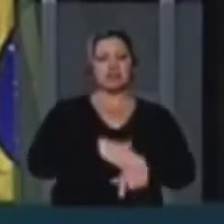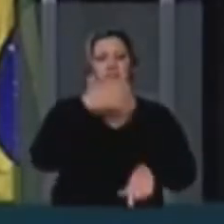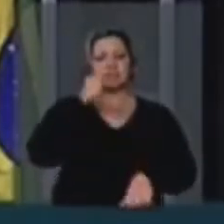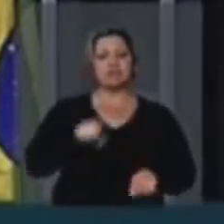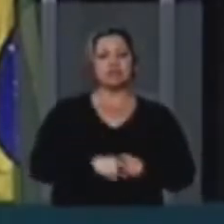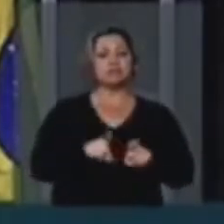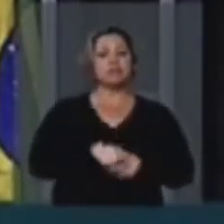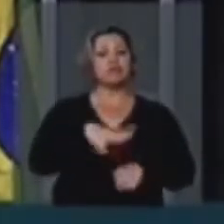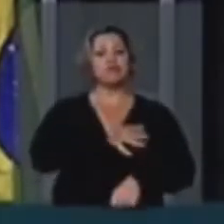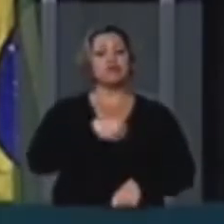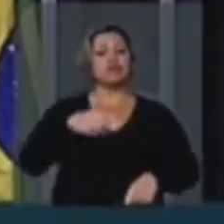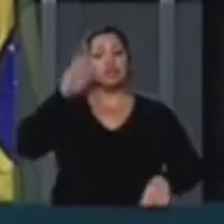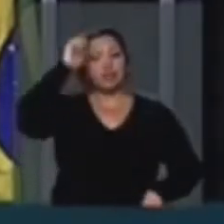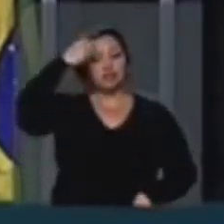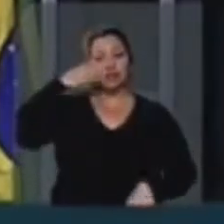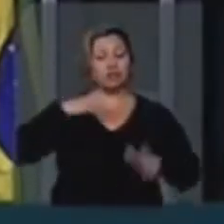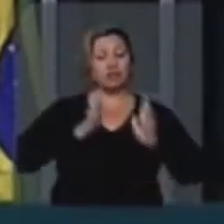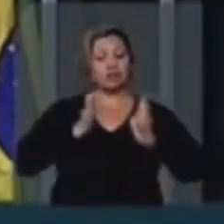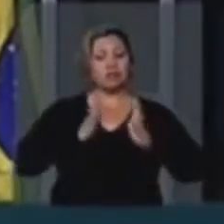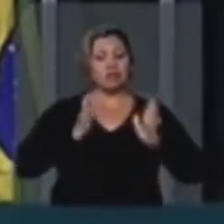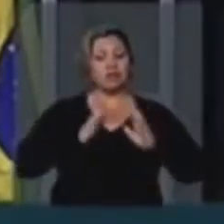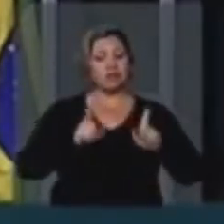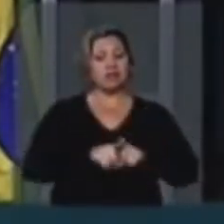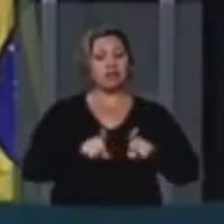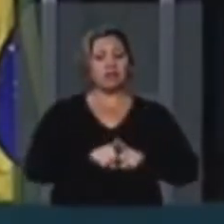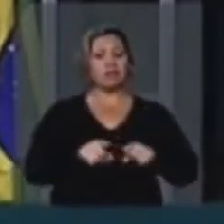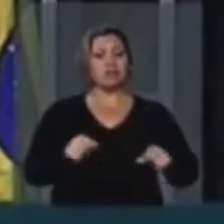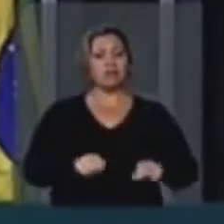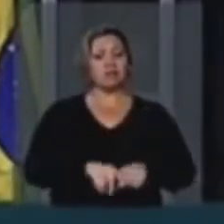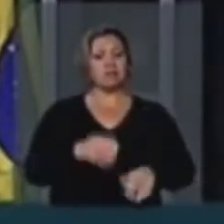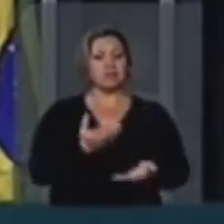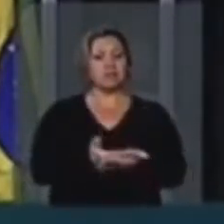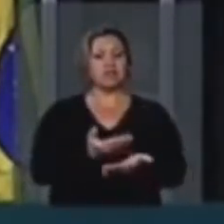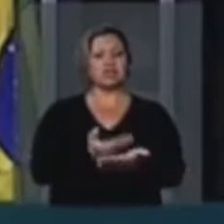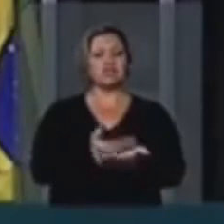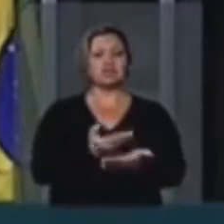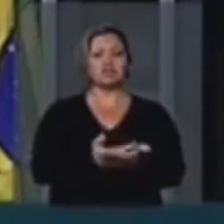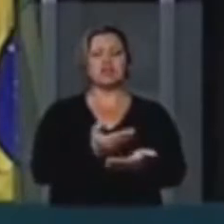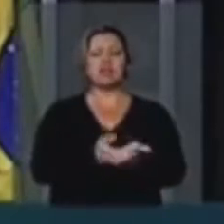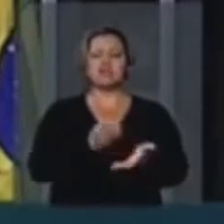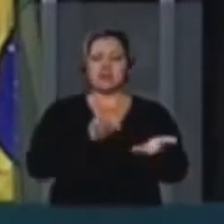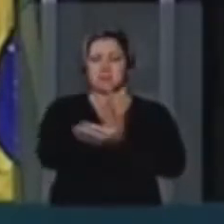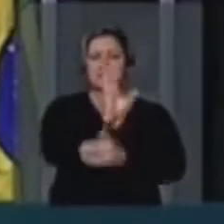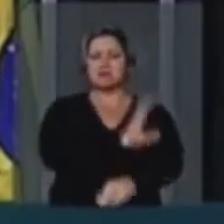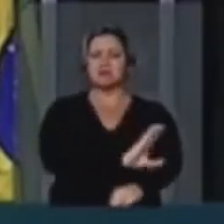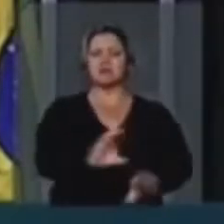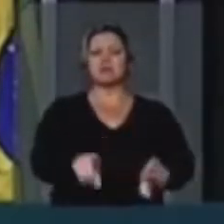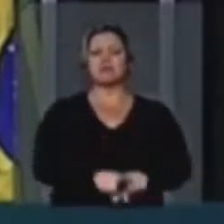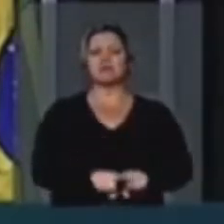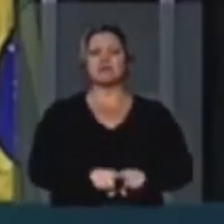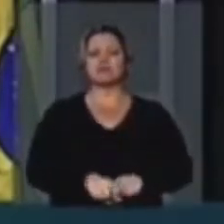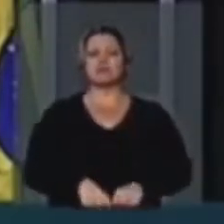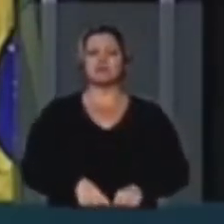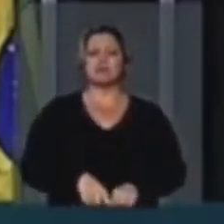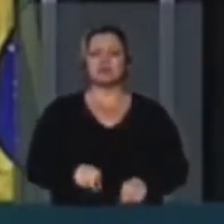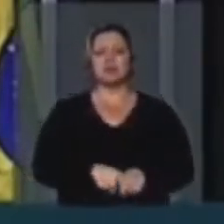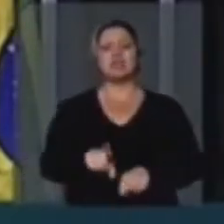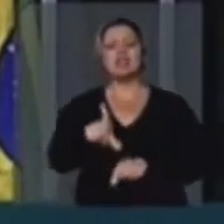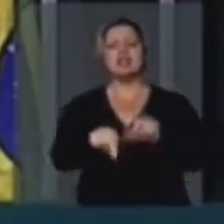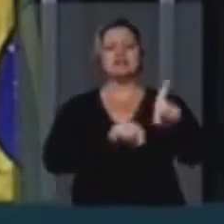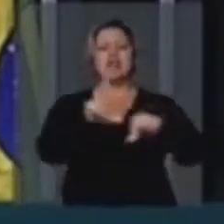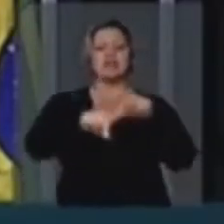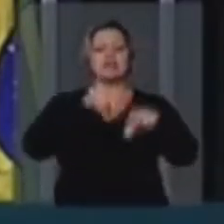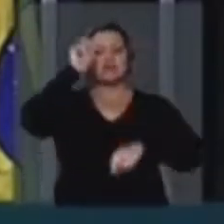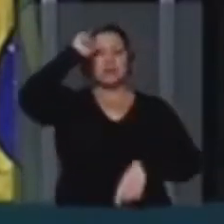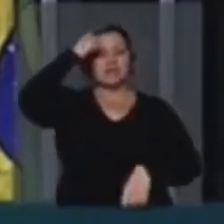condições, que não trabalha, que pode fazer um cursinho e vai ser aprovado nesse concurso Então o projeto privilegia